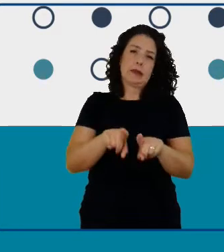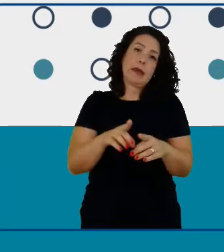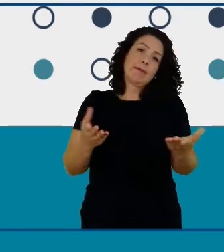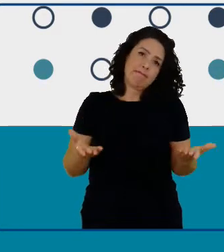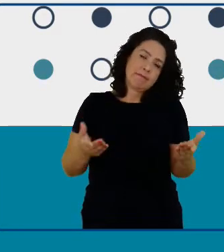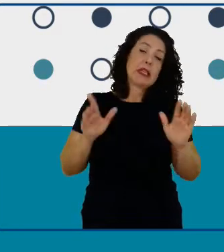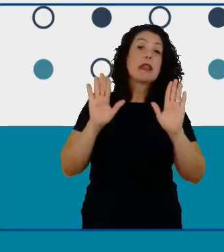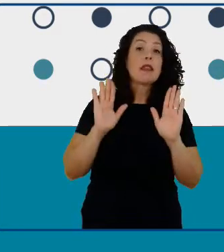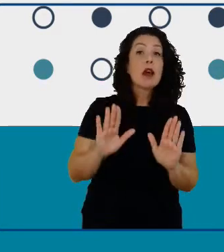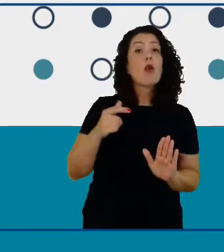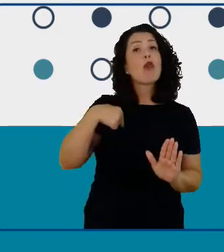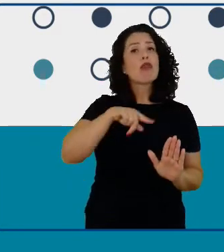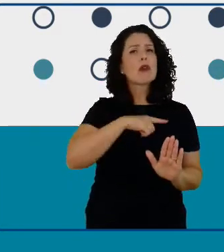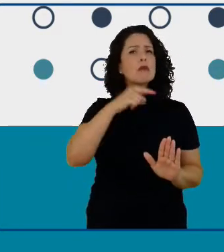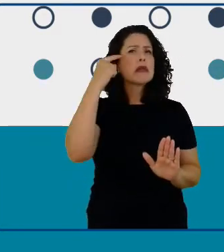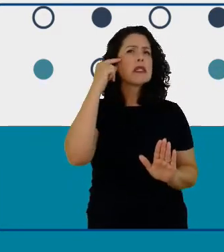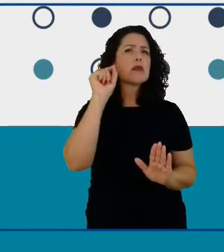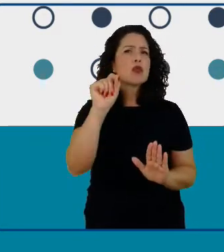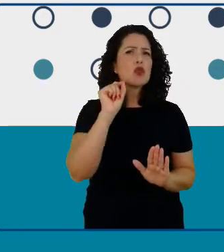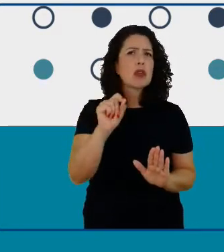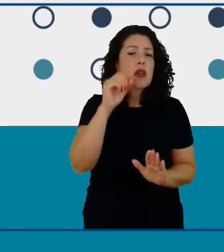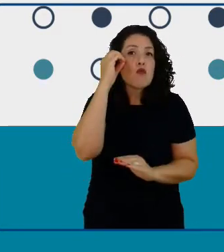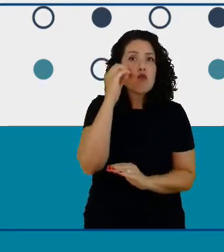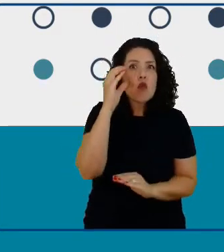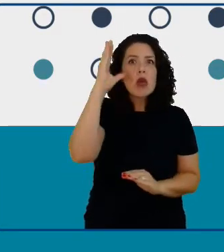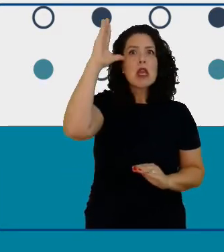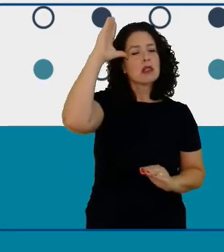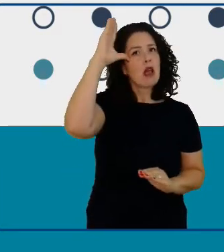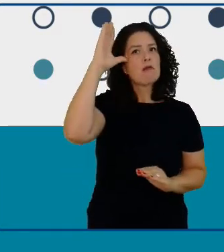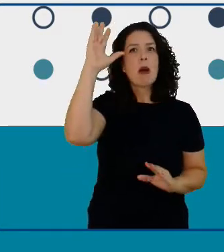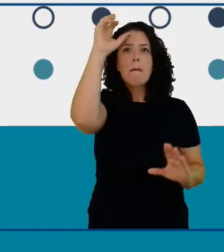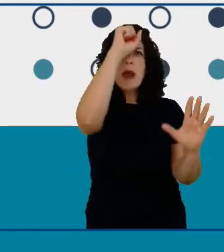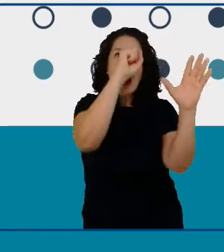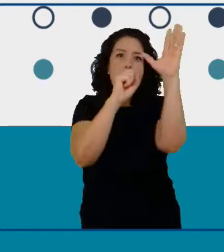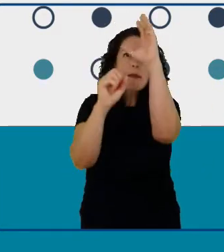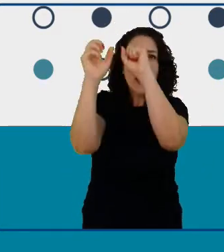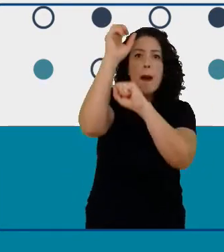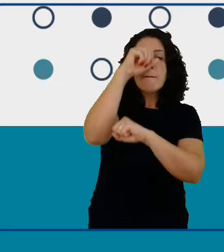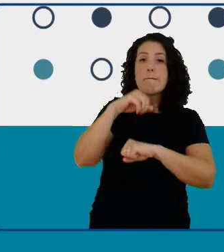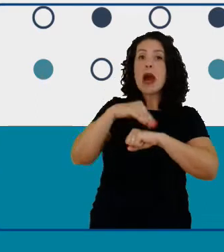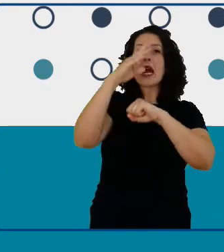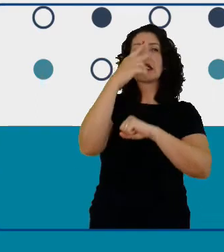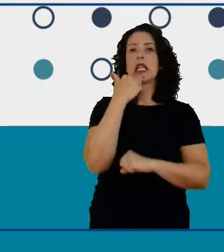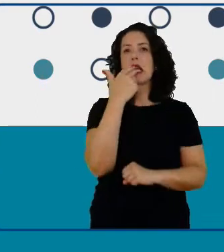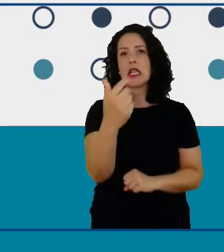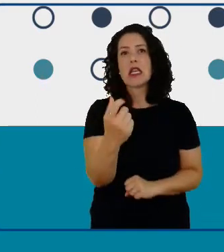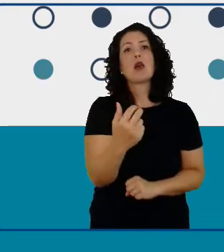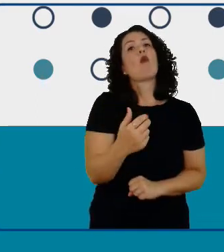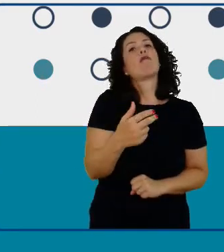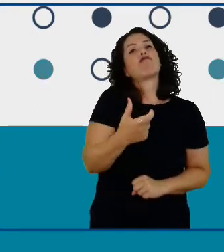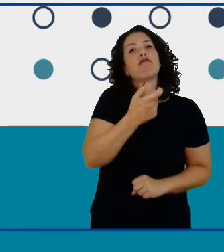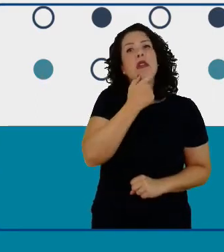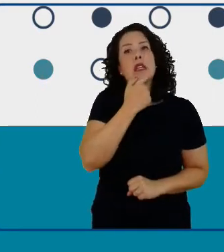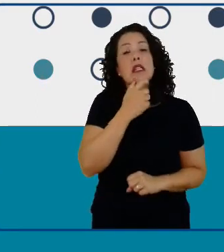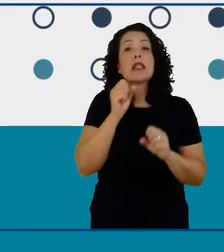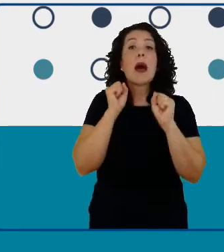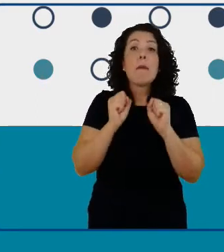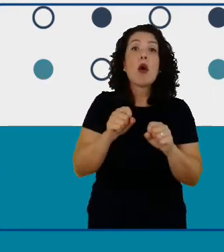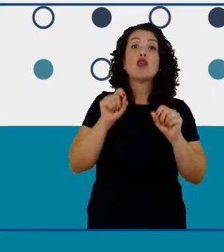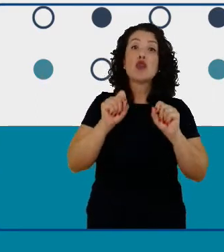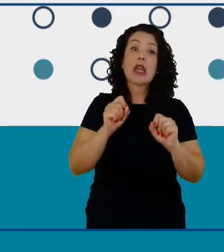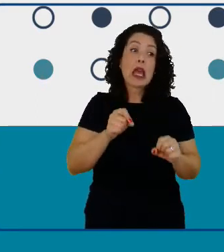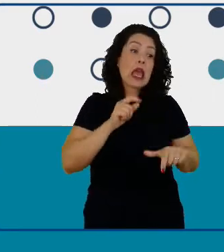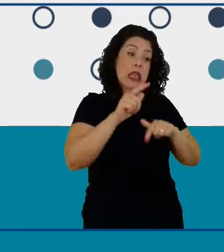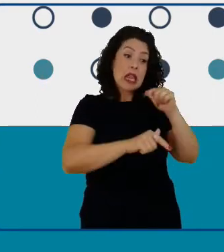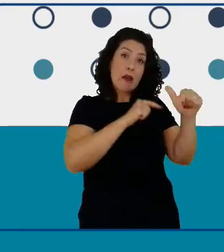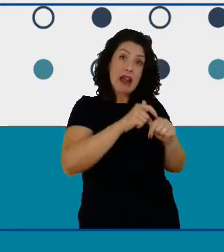um conhecimento maior da língua inglesa pode aumentar as oportunidades para você trabalhar tanto na academia quanto nos